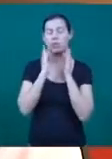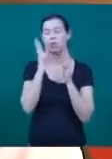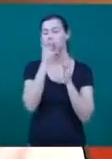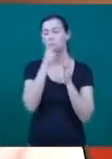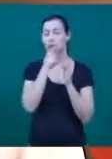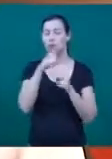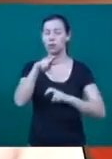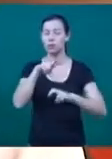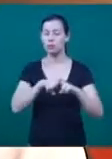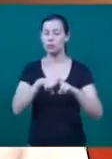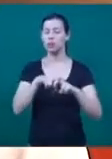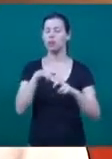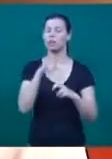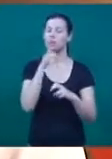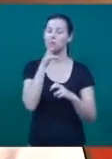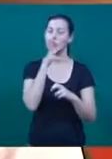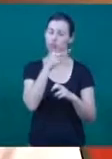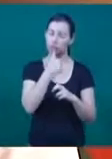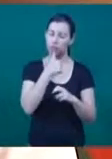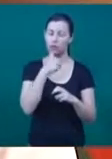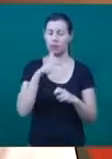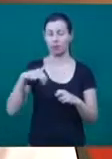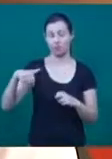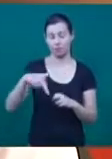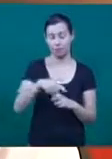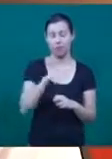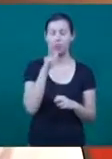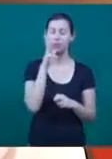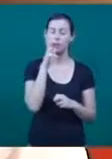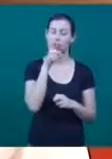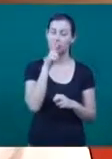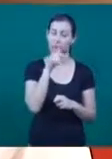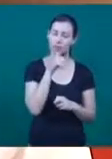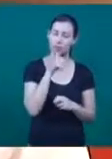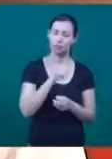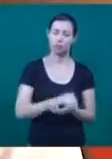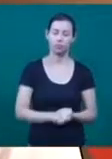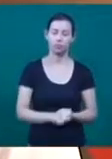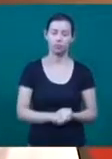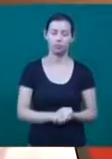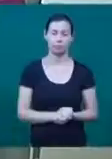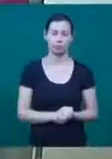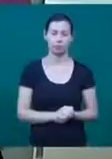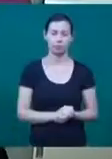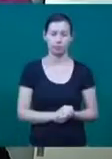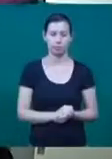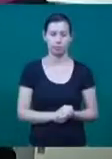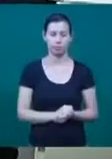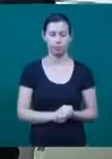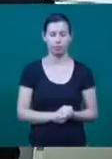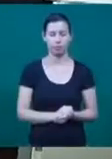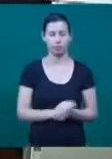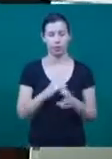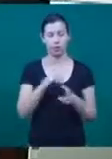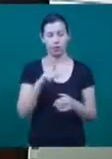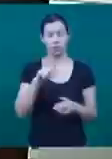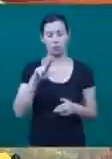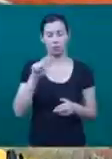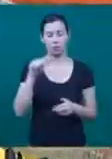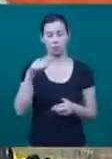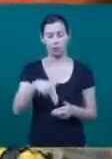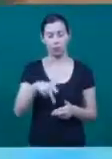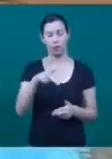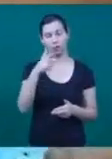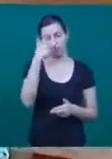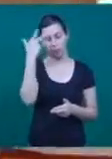cabeça, vai demorar para sentar, demorar para andar, dependendo do grau da hipotonia. Assim como no caso de Luan,